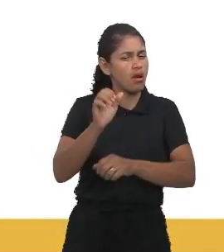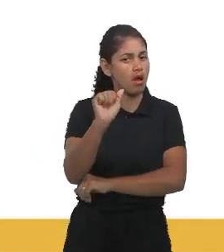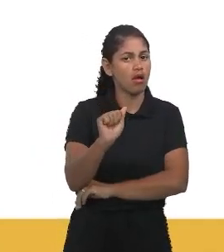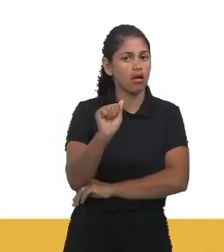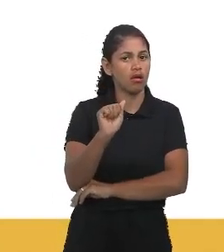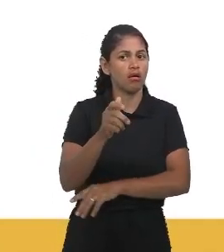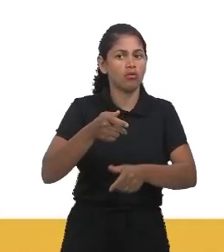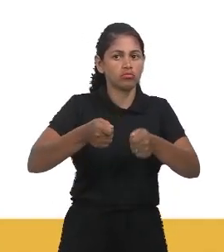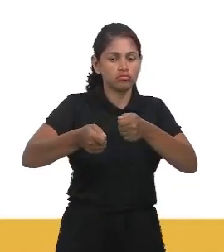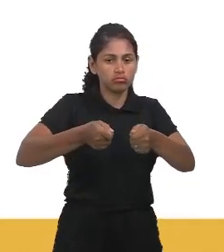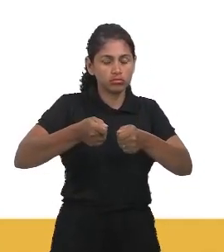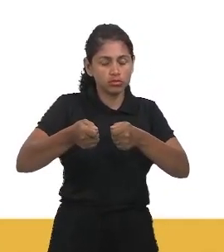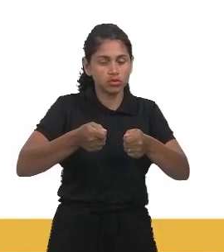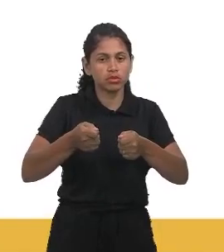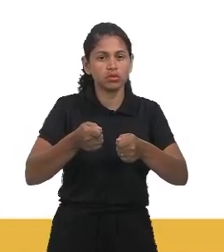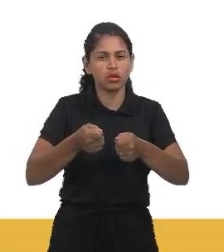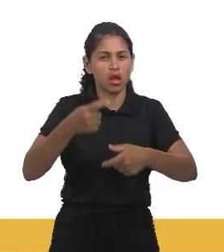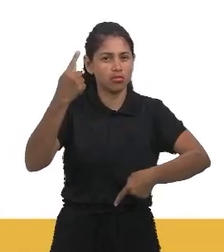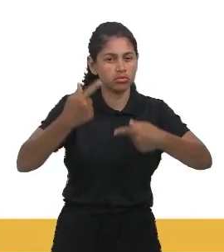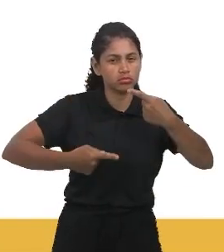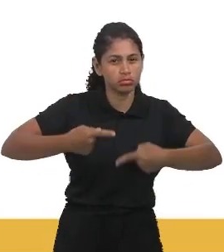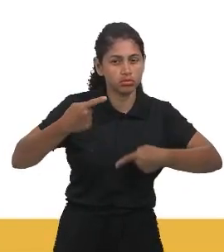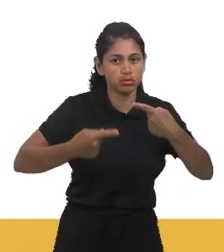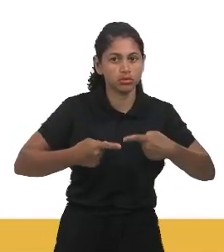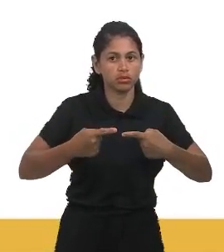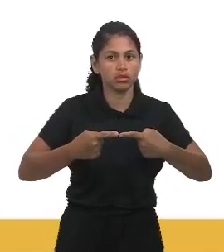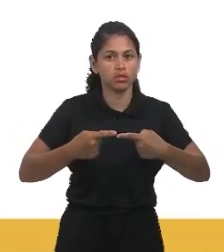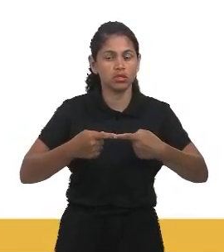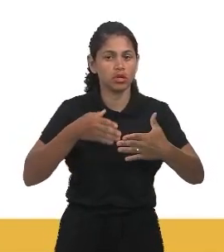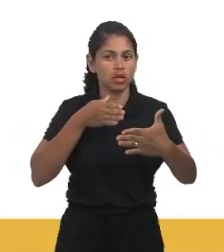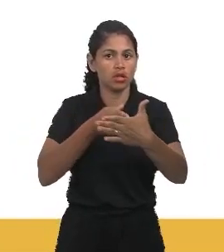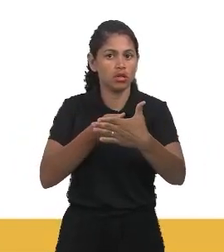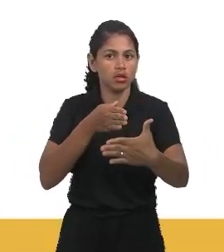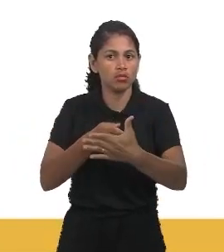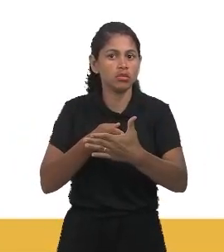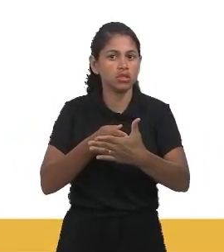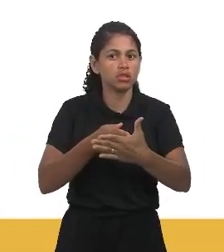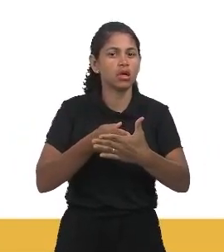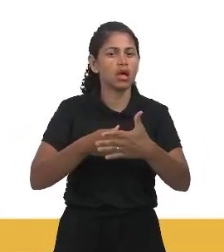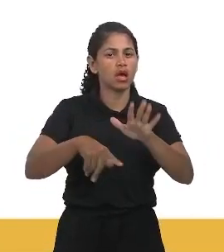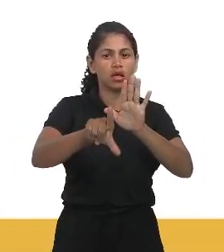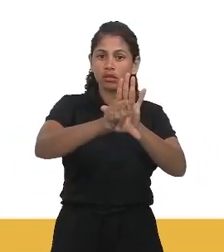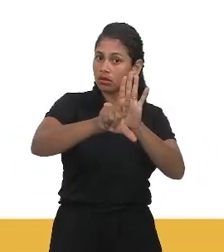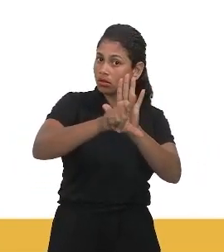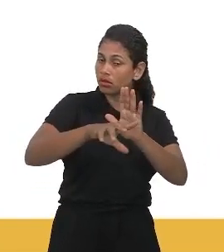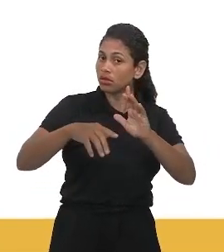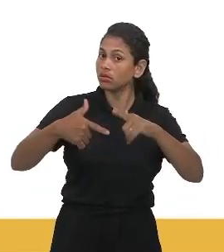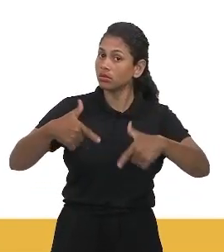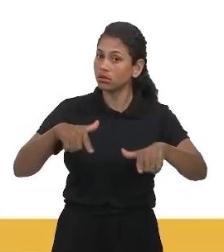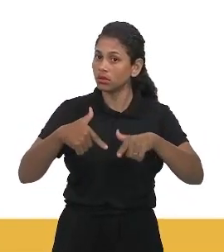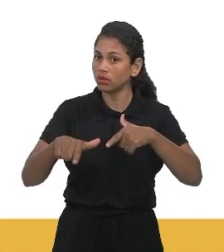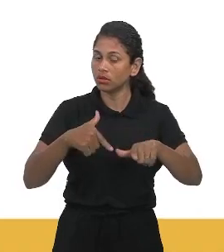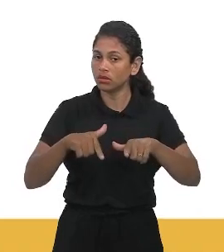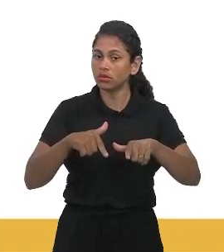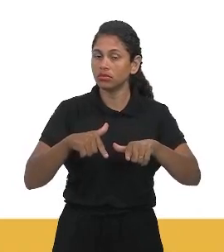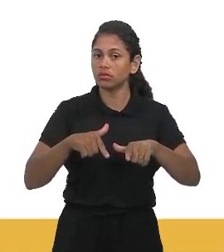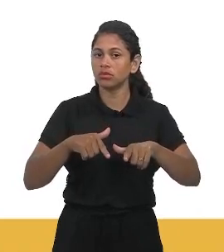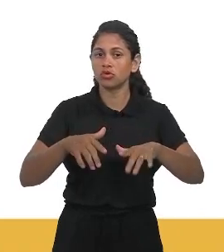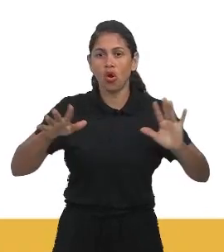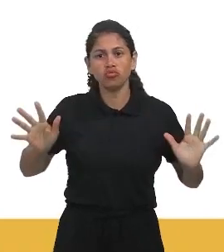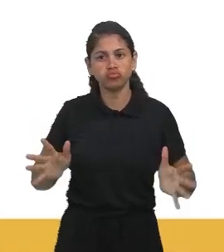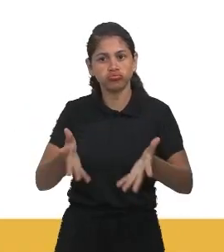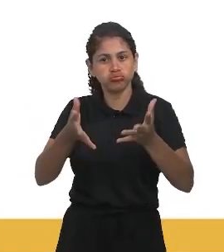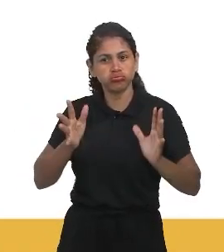para limitar a legislação trabalhista, divulgar a propaganda ou o programa populista,